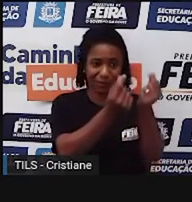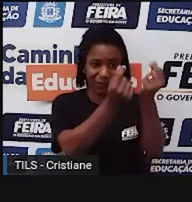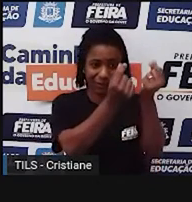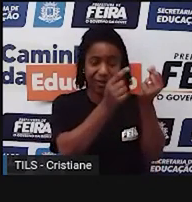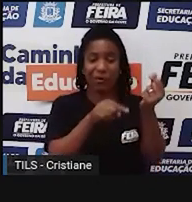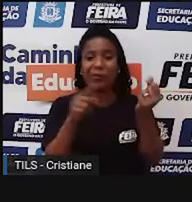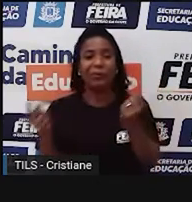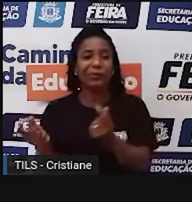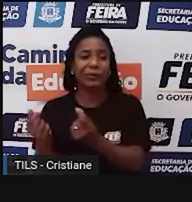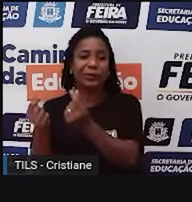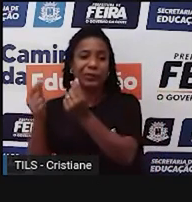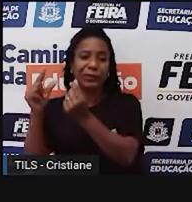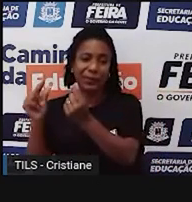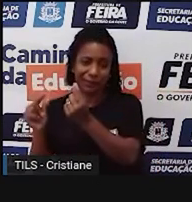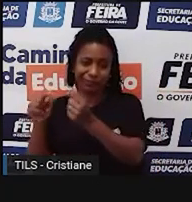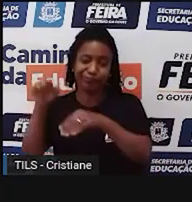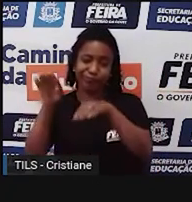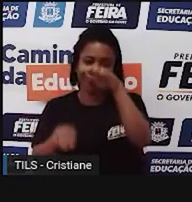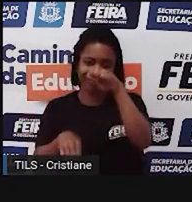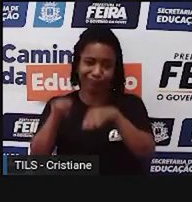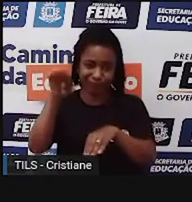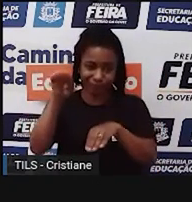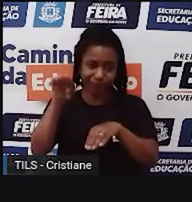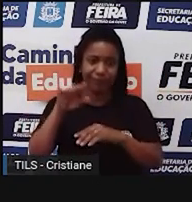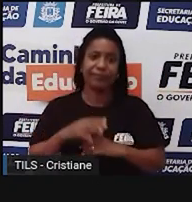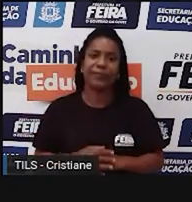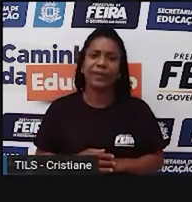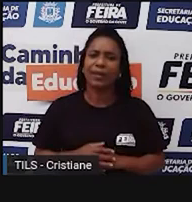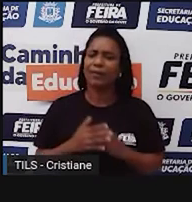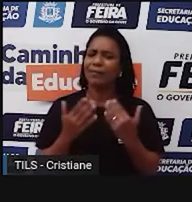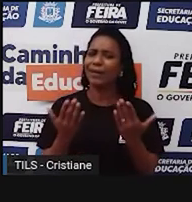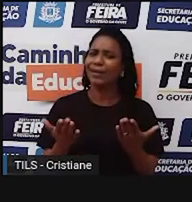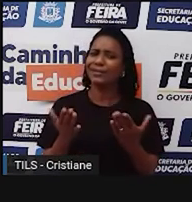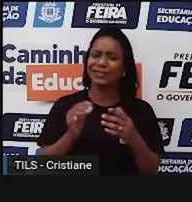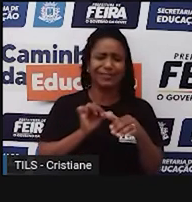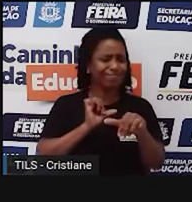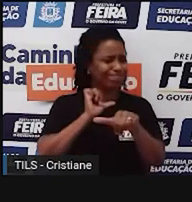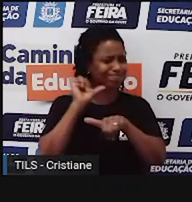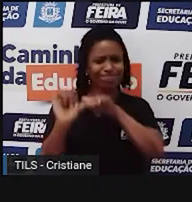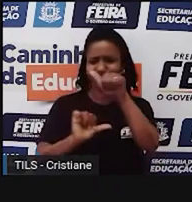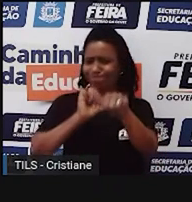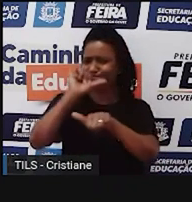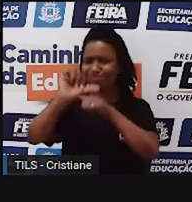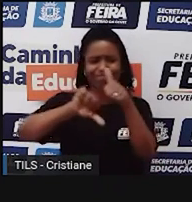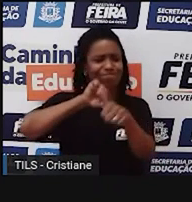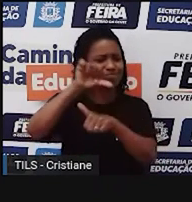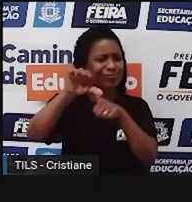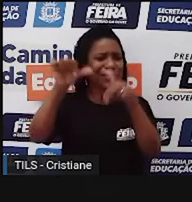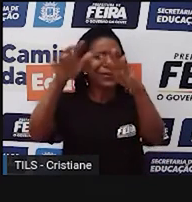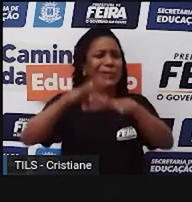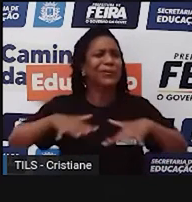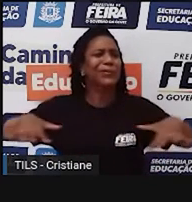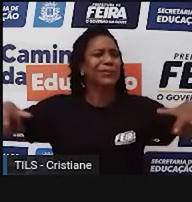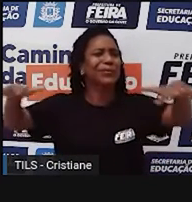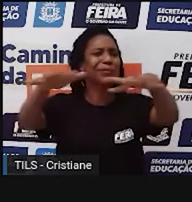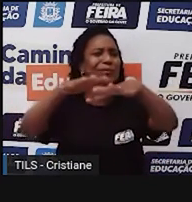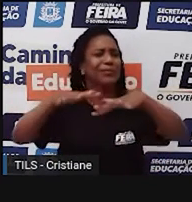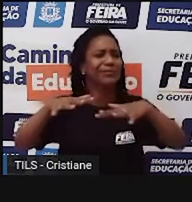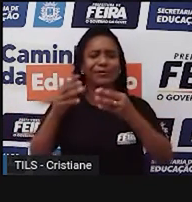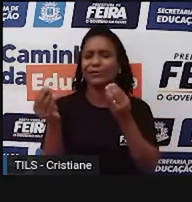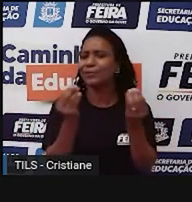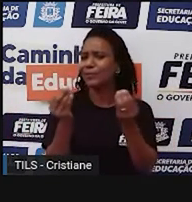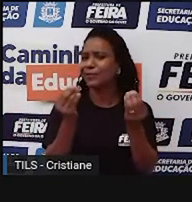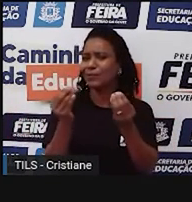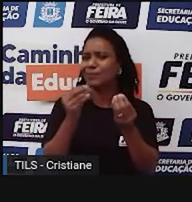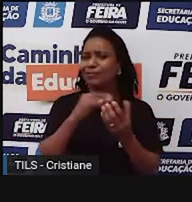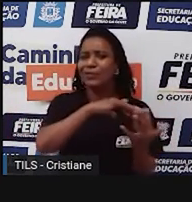país. Então, com tanta transformação assim, como é que fica o ambiente? Como é que fica a